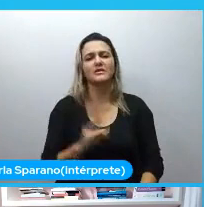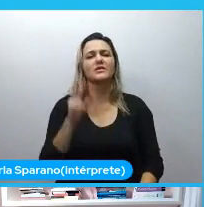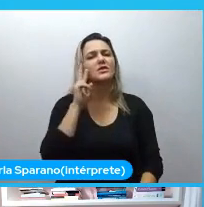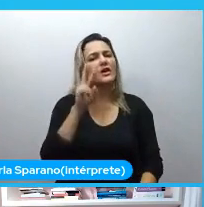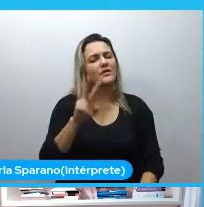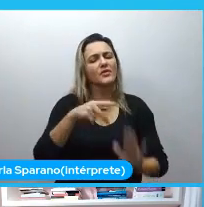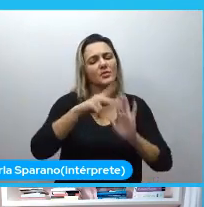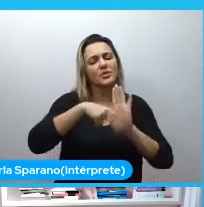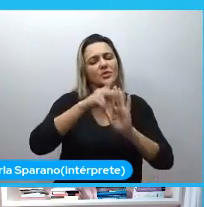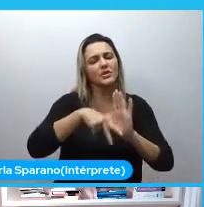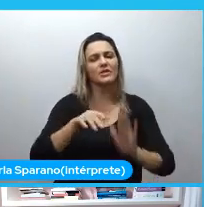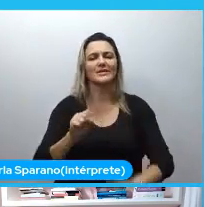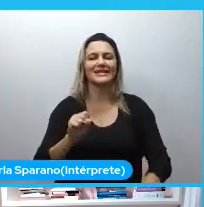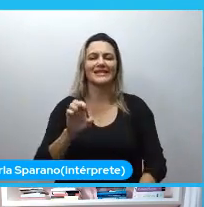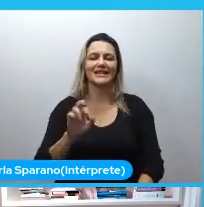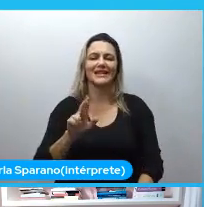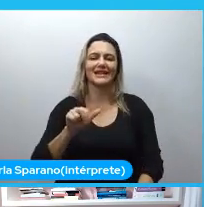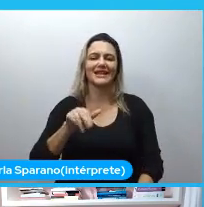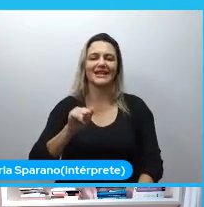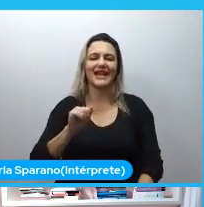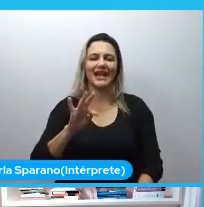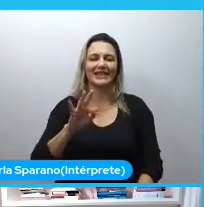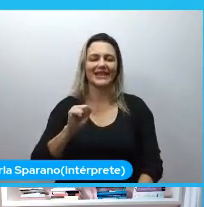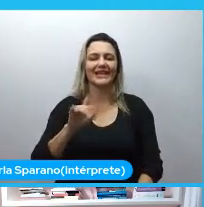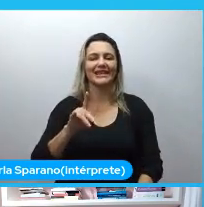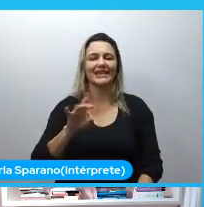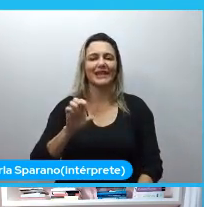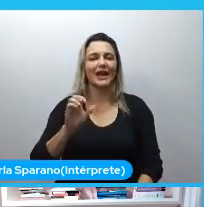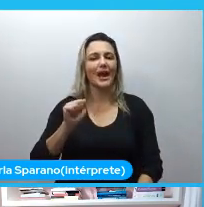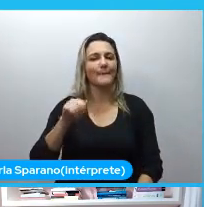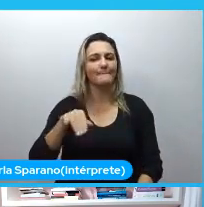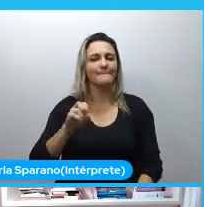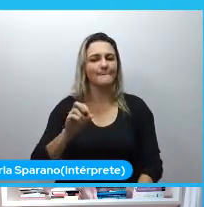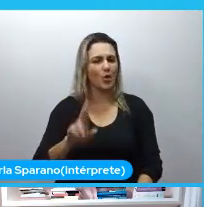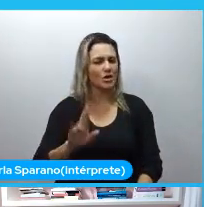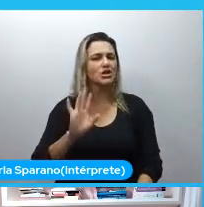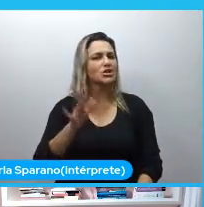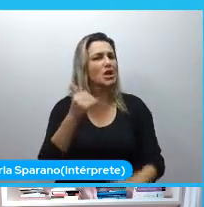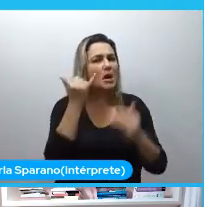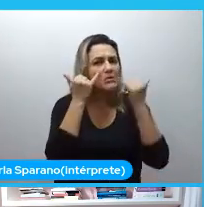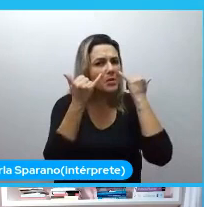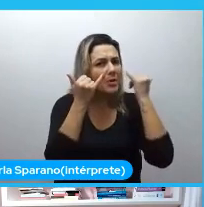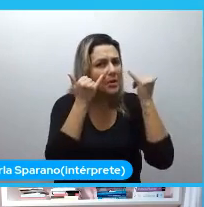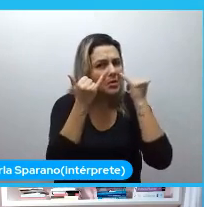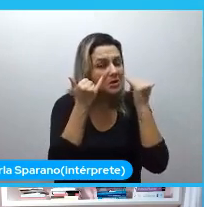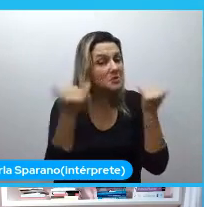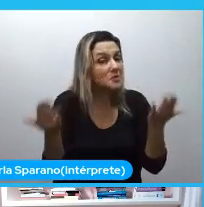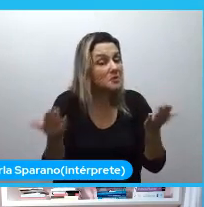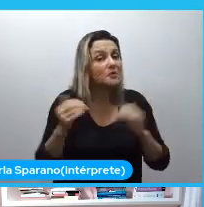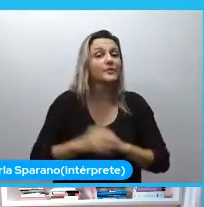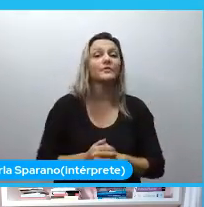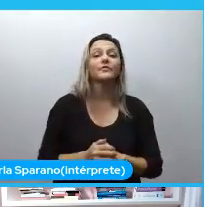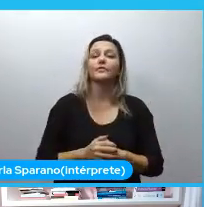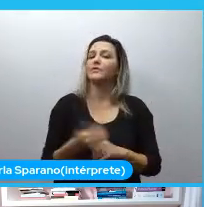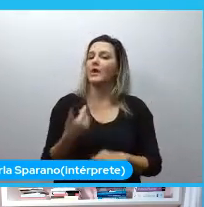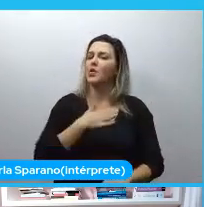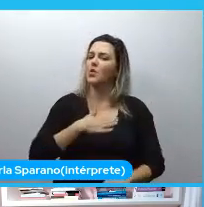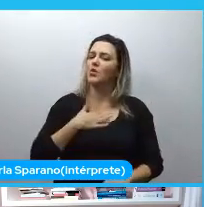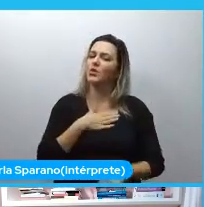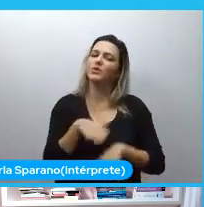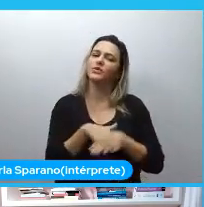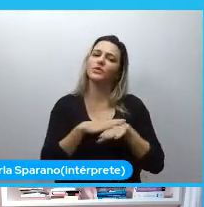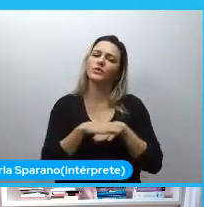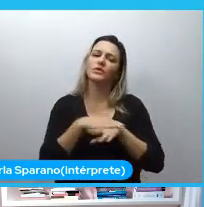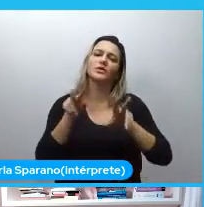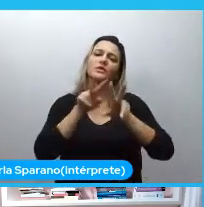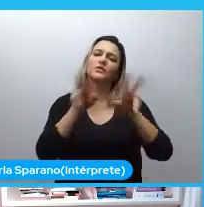Kudux, que é o Keynote de amanhã, com certeza vai falar mais sobre isso. E, então, eu gosto muito de conversar sobre como